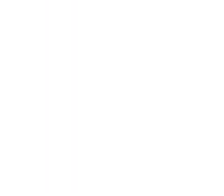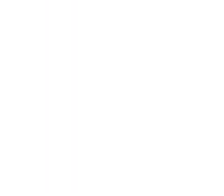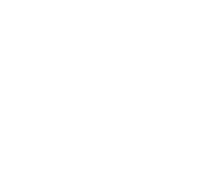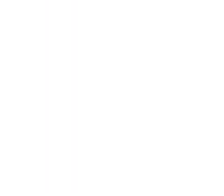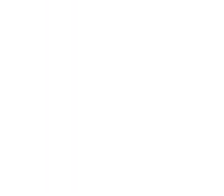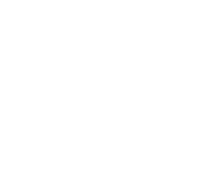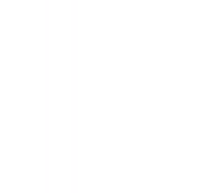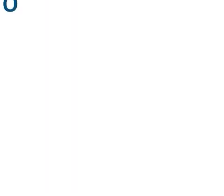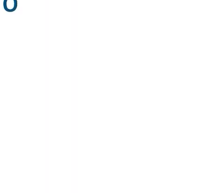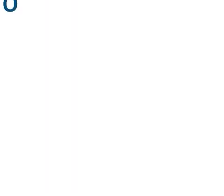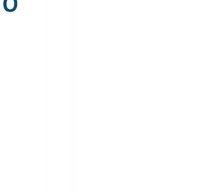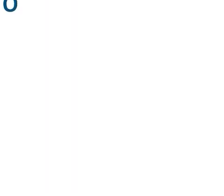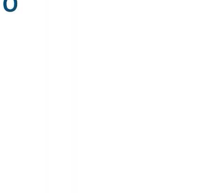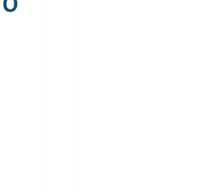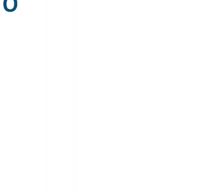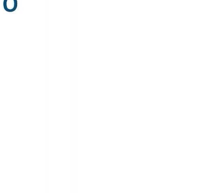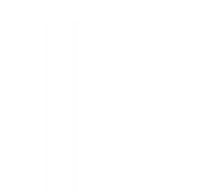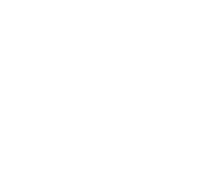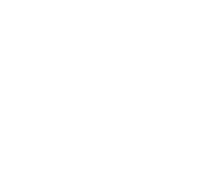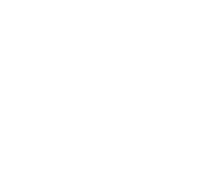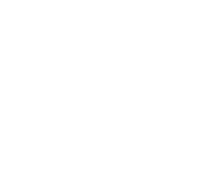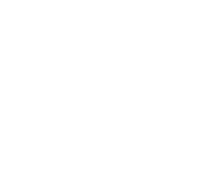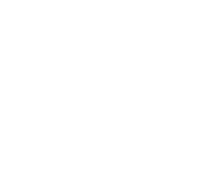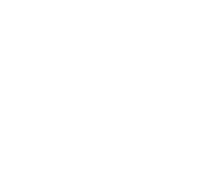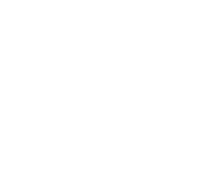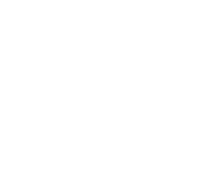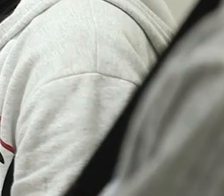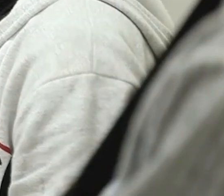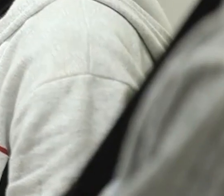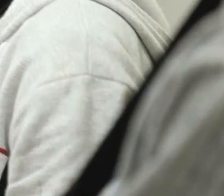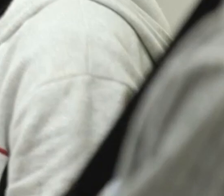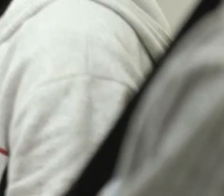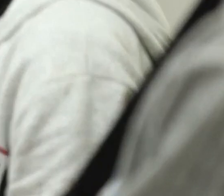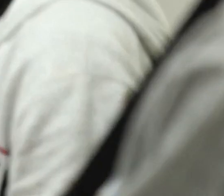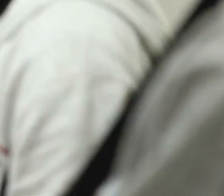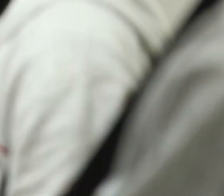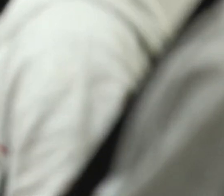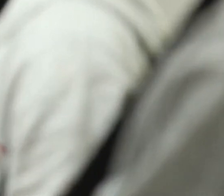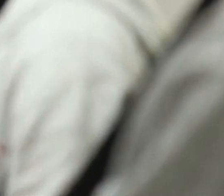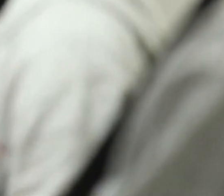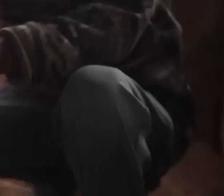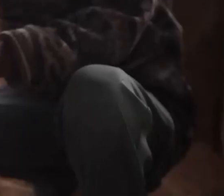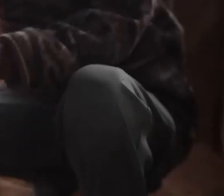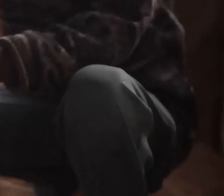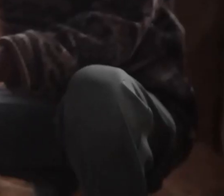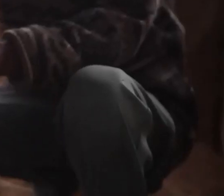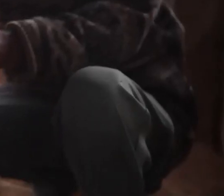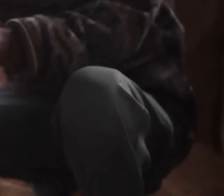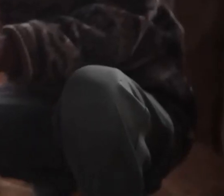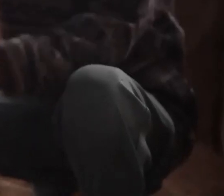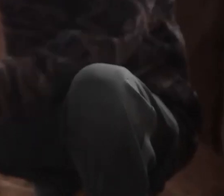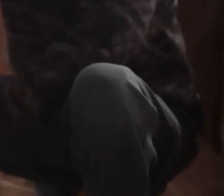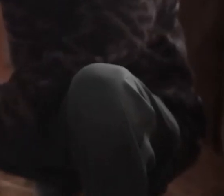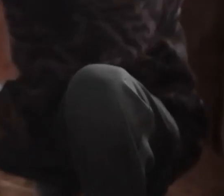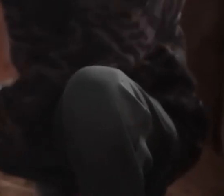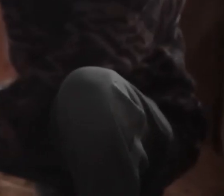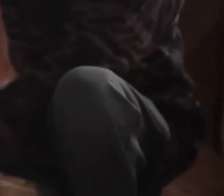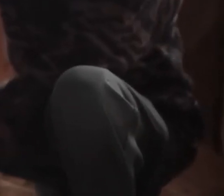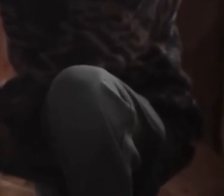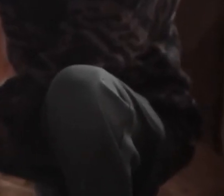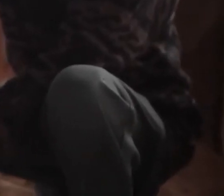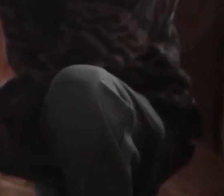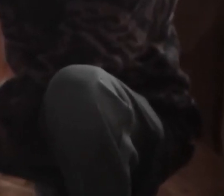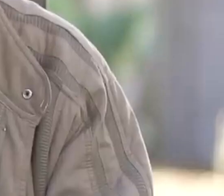projeto. Na tela, cena em close de um coral tocando instrumentos de sopro. A seguir, um senhor